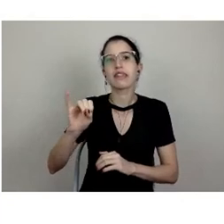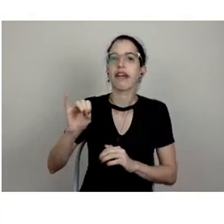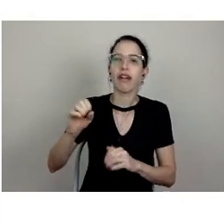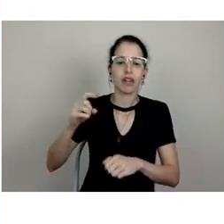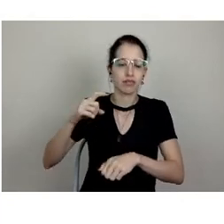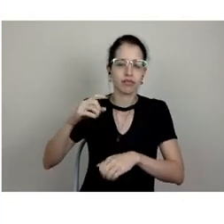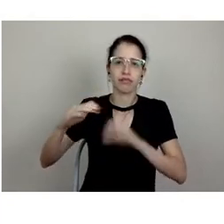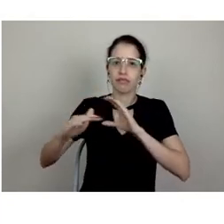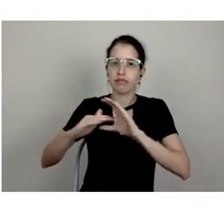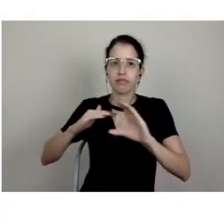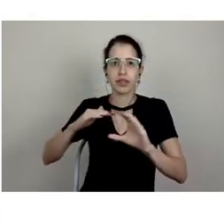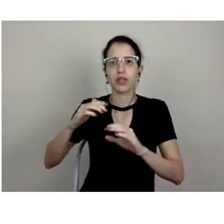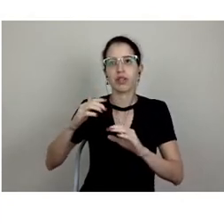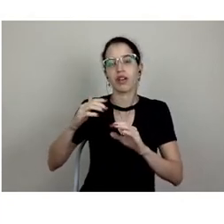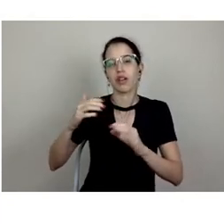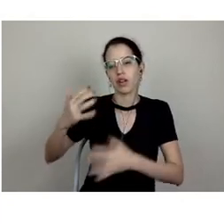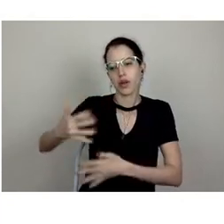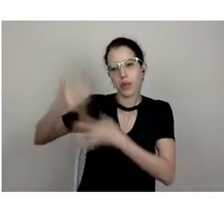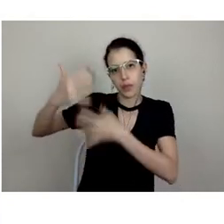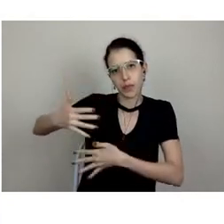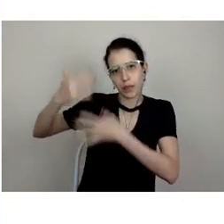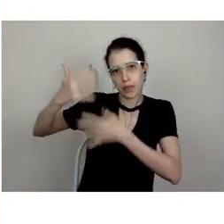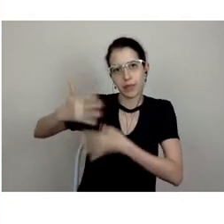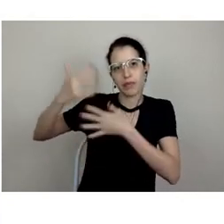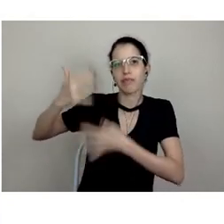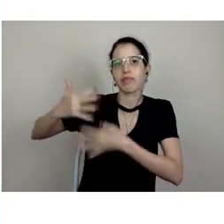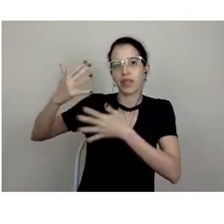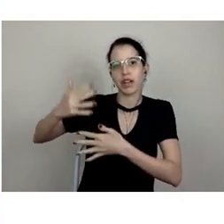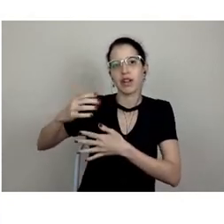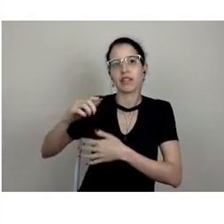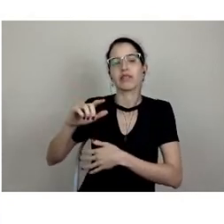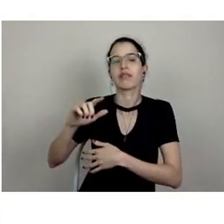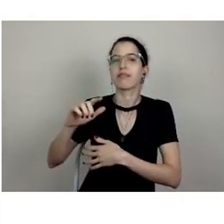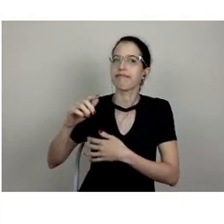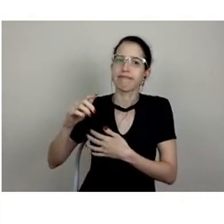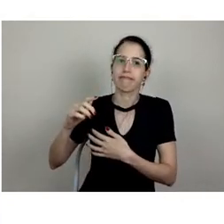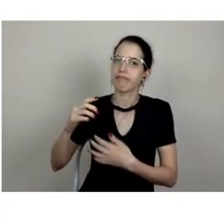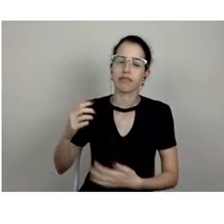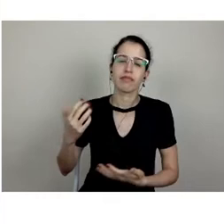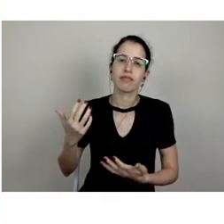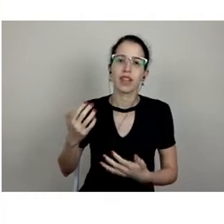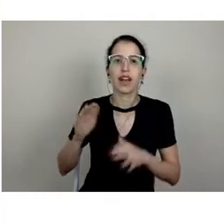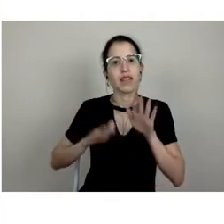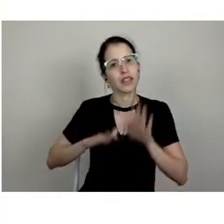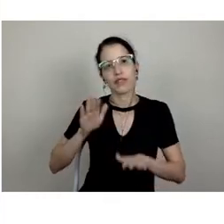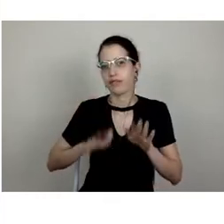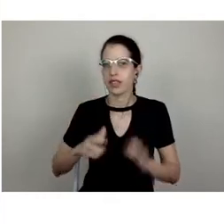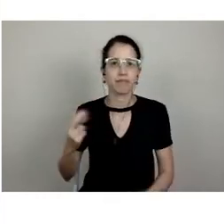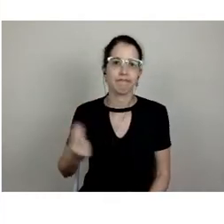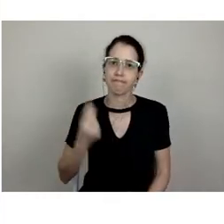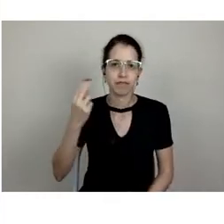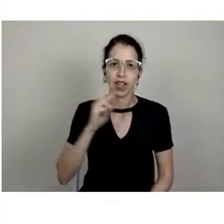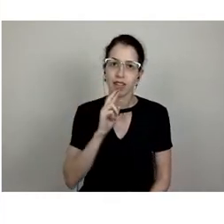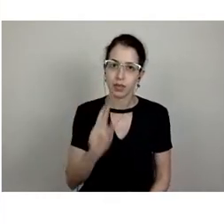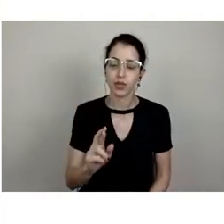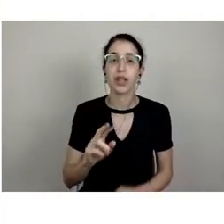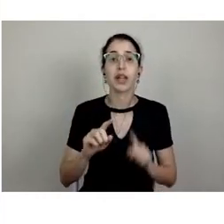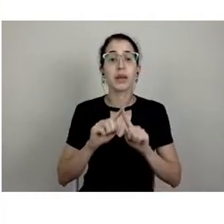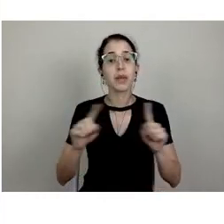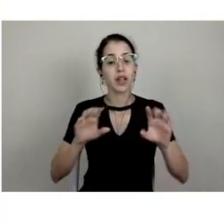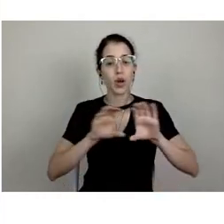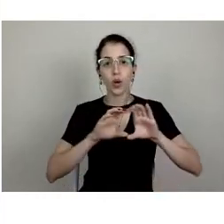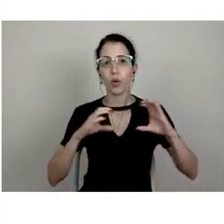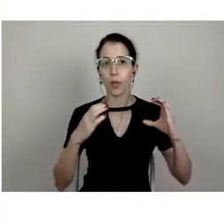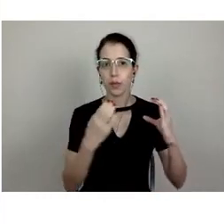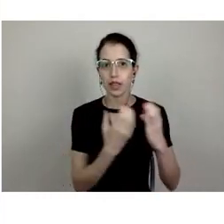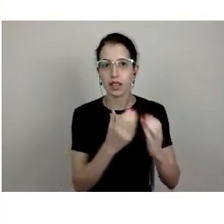colocadas nos comentários da live, mas o Comitê Gestor da Pandemia vem trabalhando em estreita relação com os